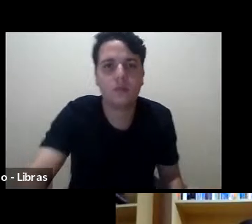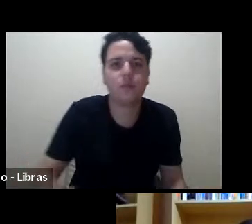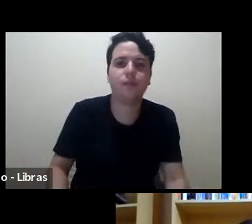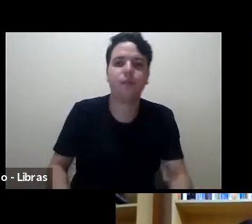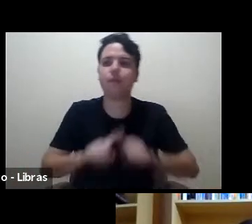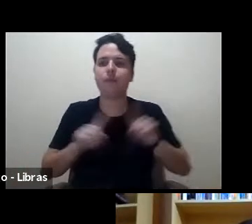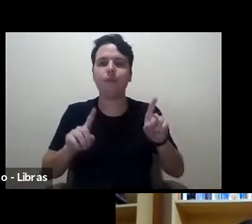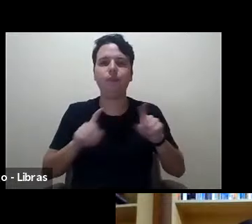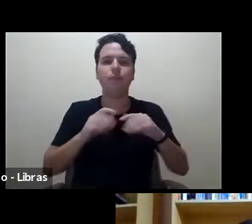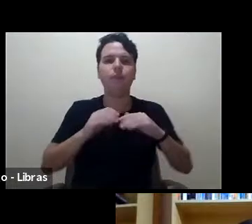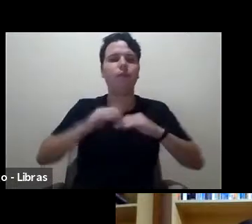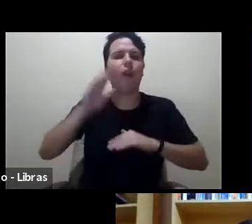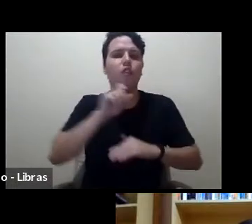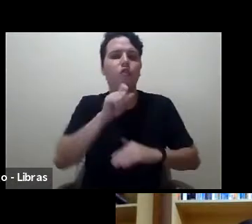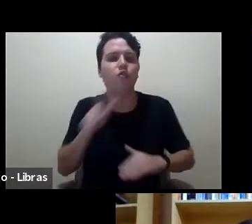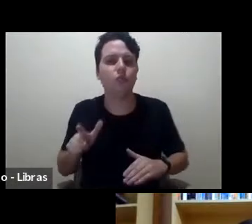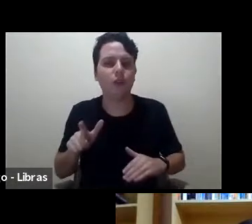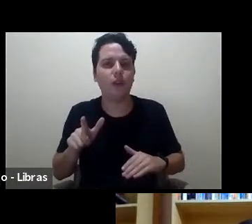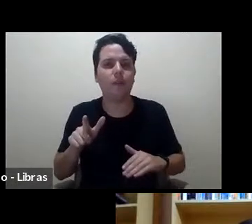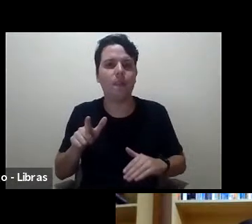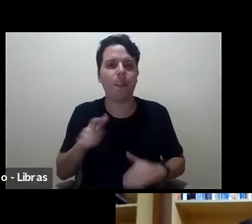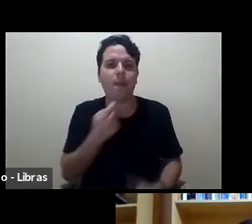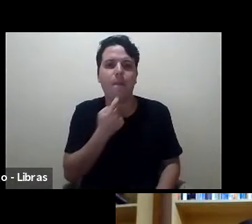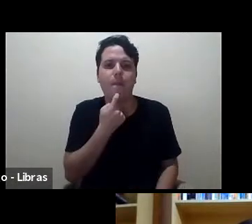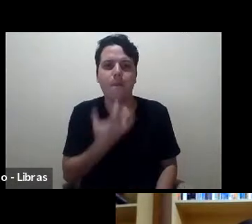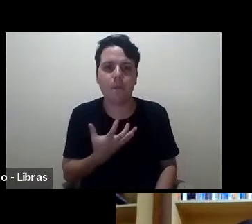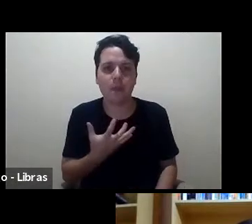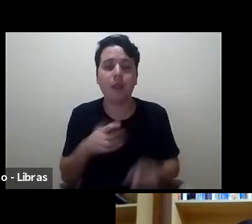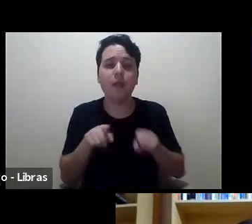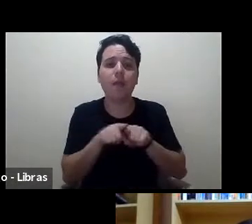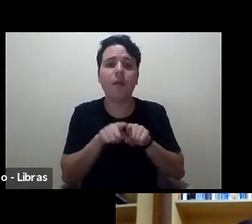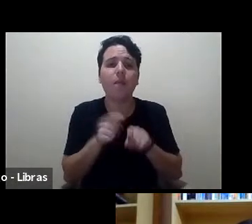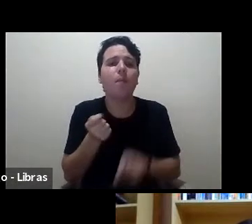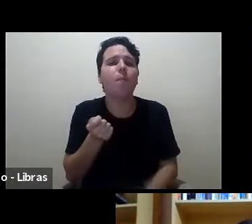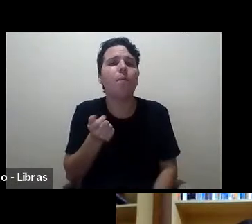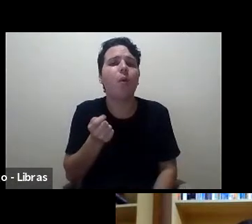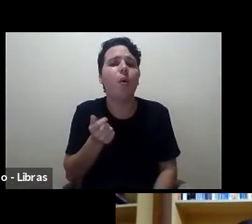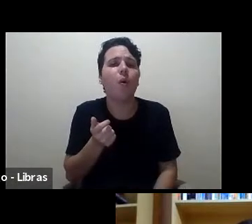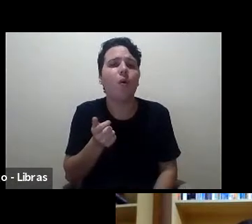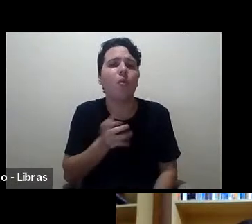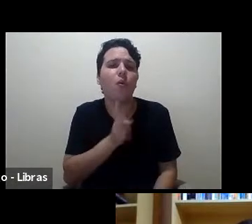Paulo Freire, é pouco que se conhece